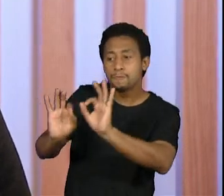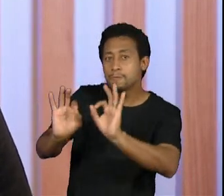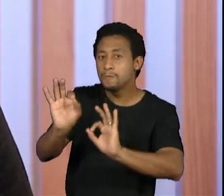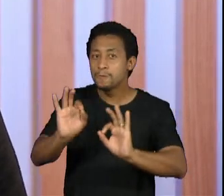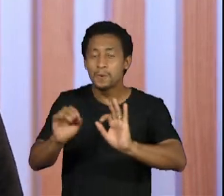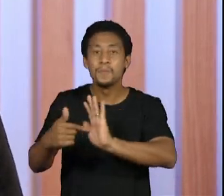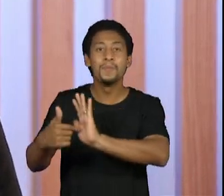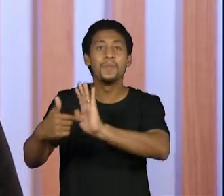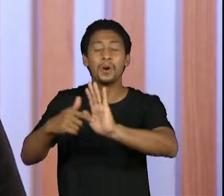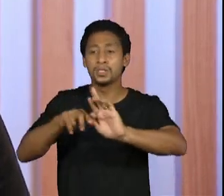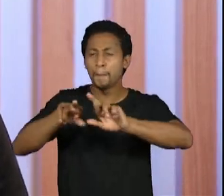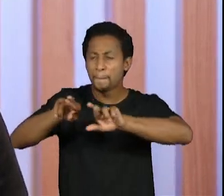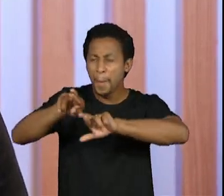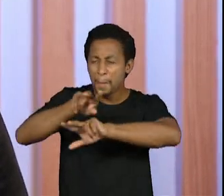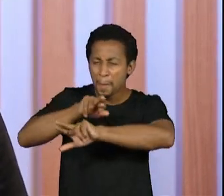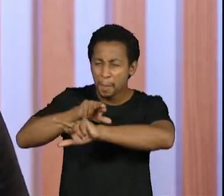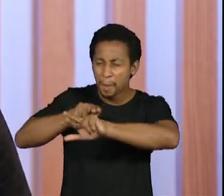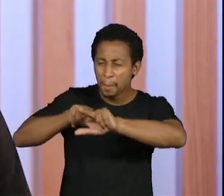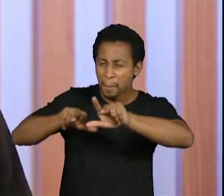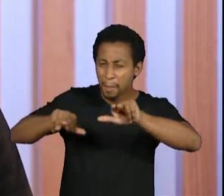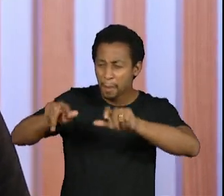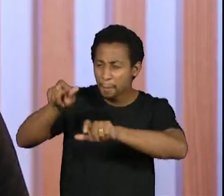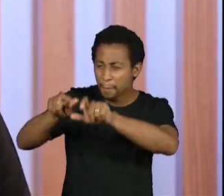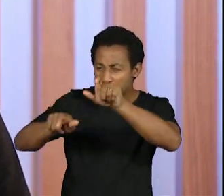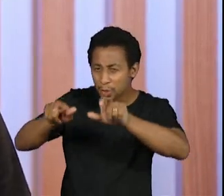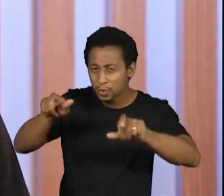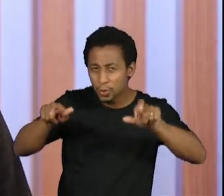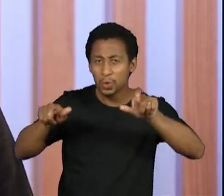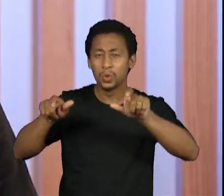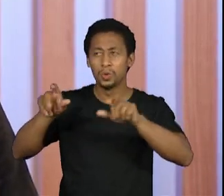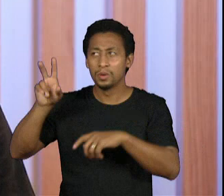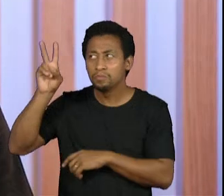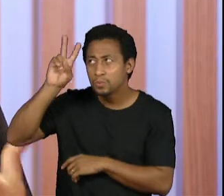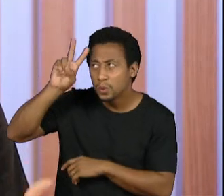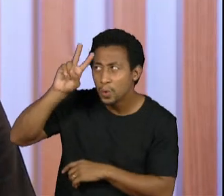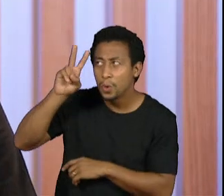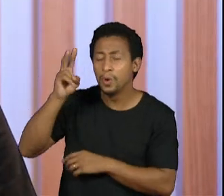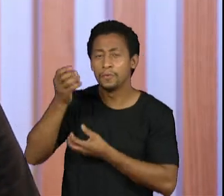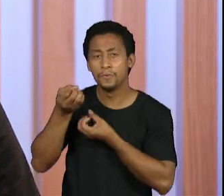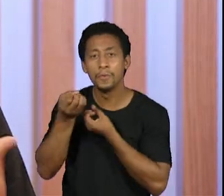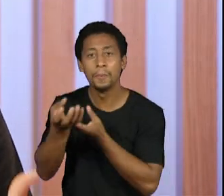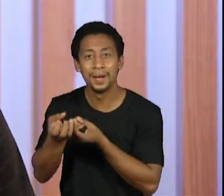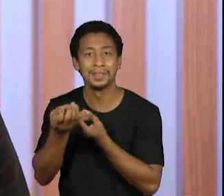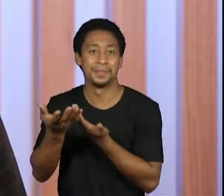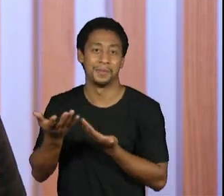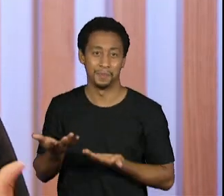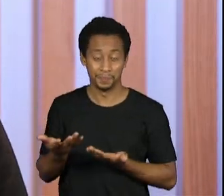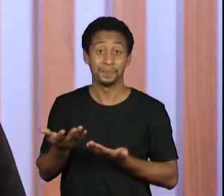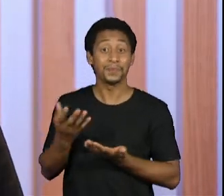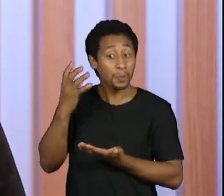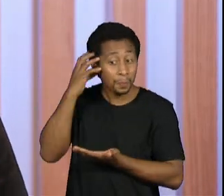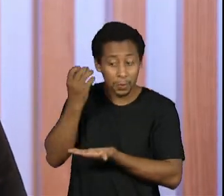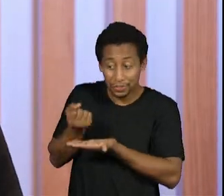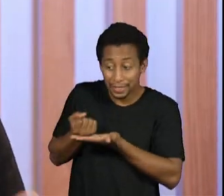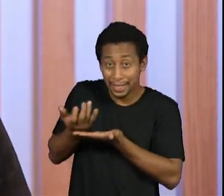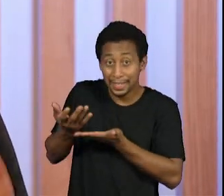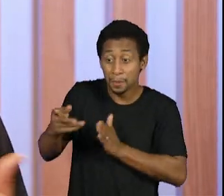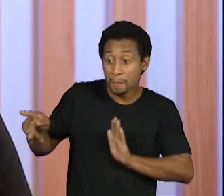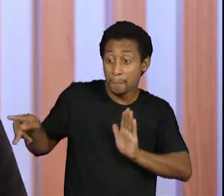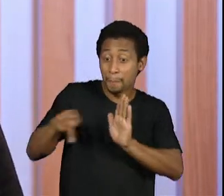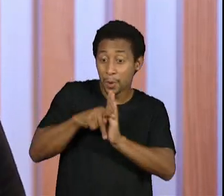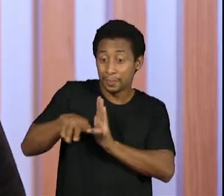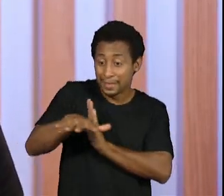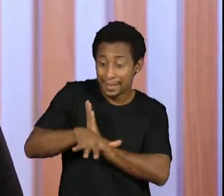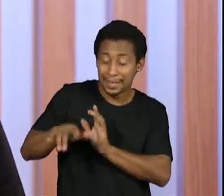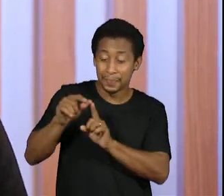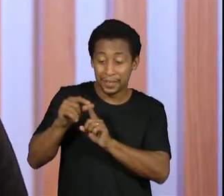diversidade também, de alguma maneira. Eu acho que esses diferentes podcasts, também feitos por pessoas pretas, pessoas das periferias, cada um tem a